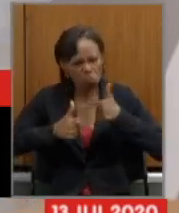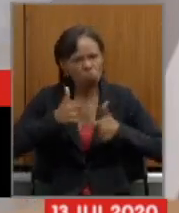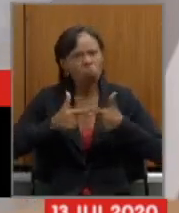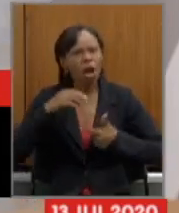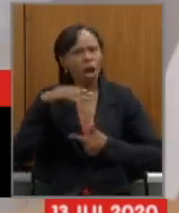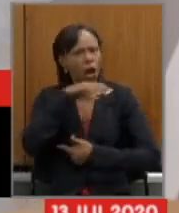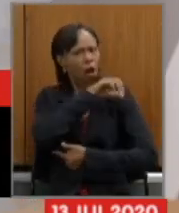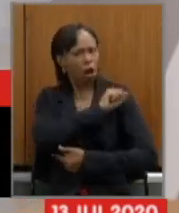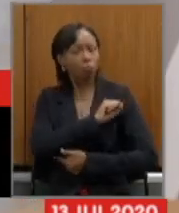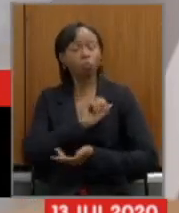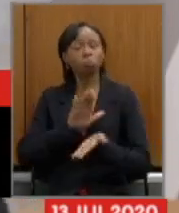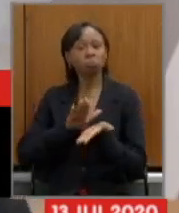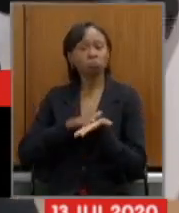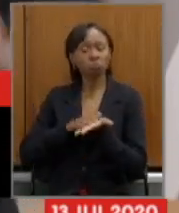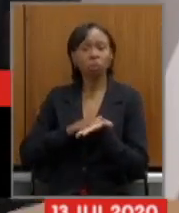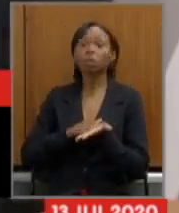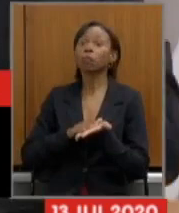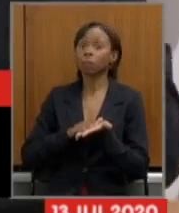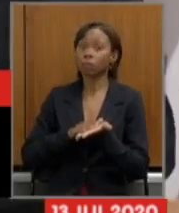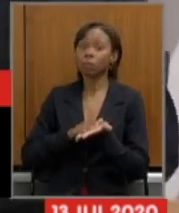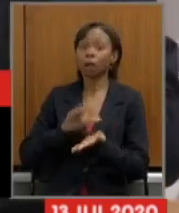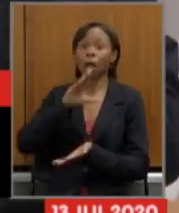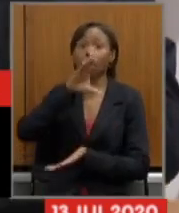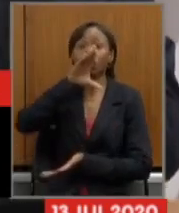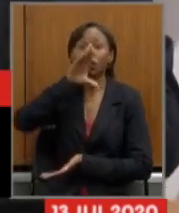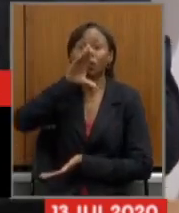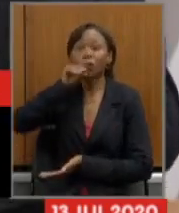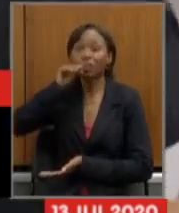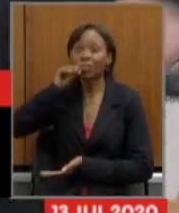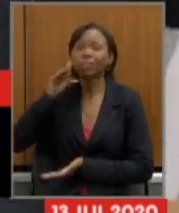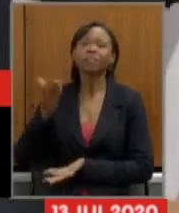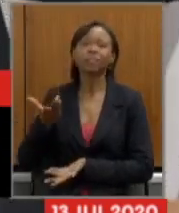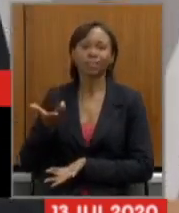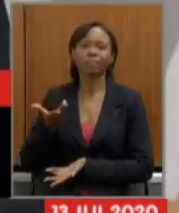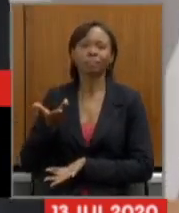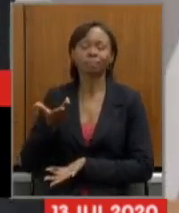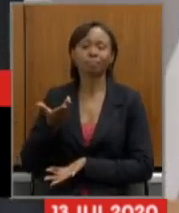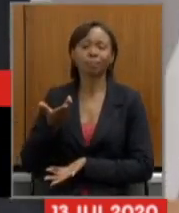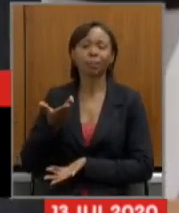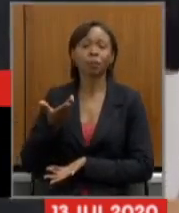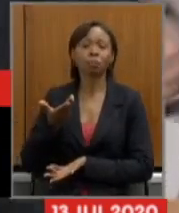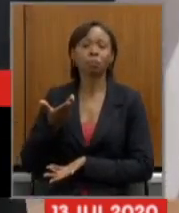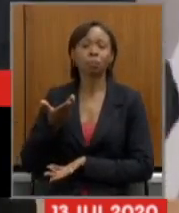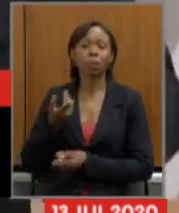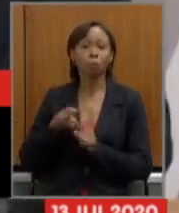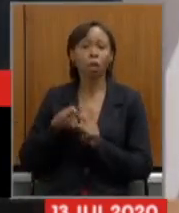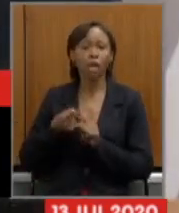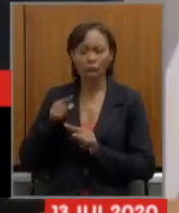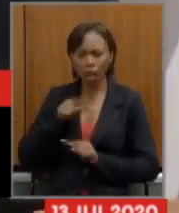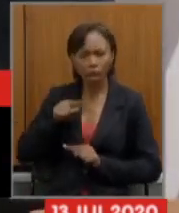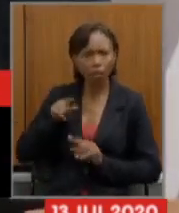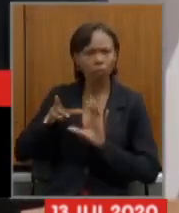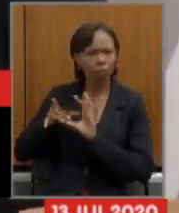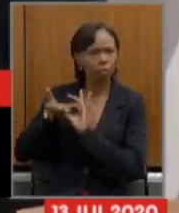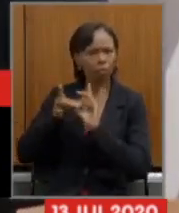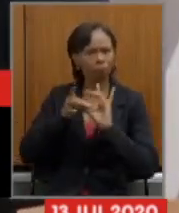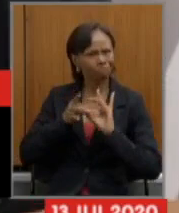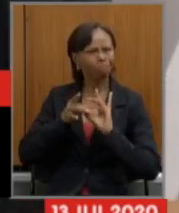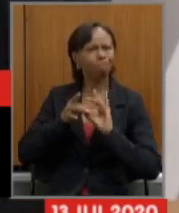aqui a minha homenagem aos servidores porque apenas com a união e participação deles foi possível isso